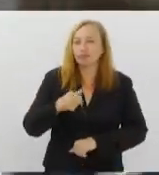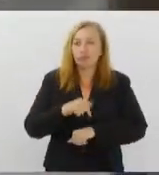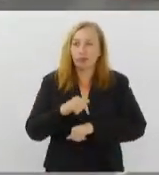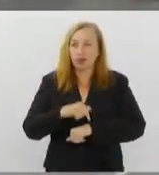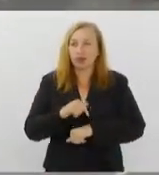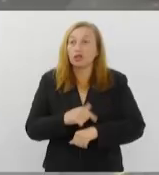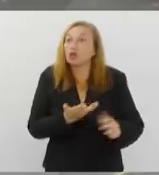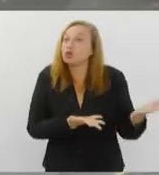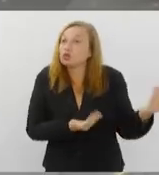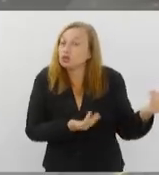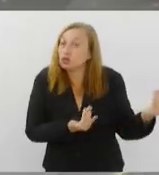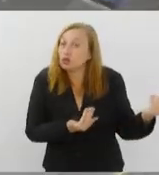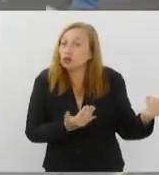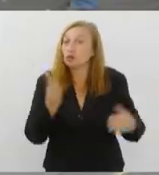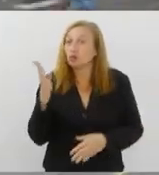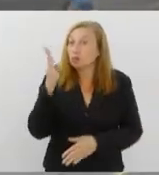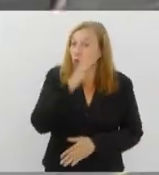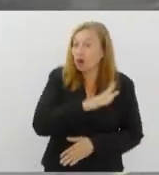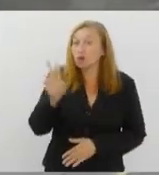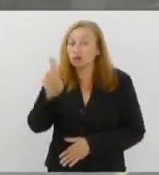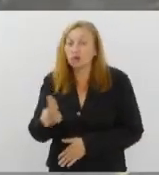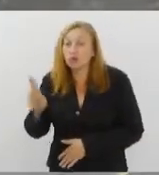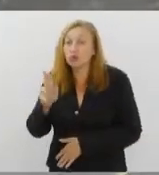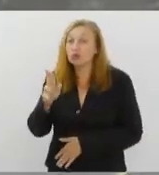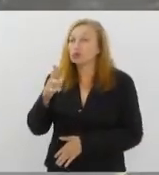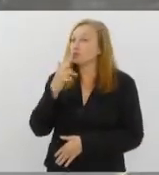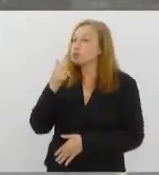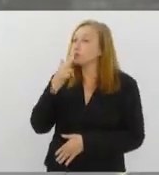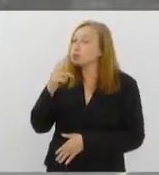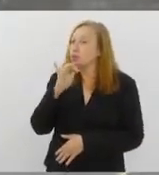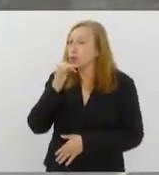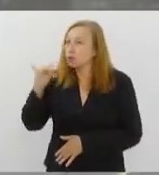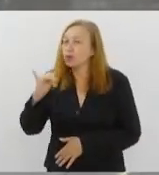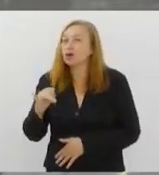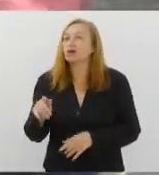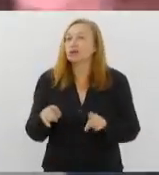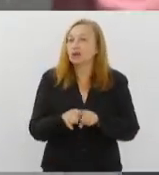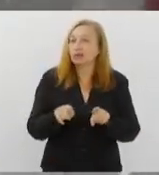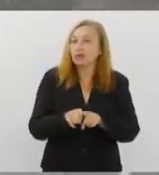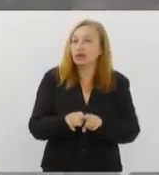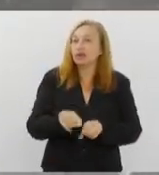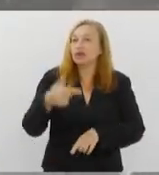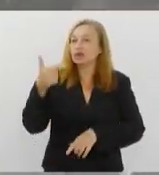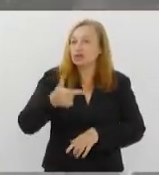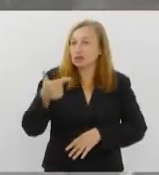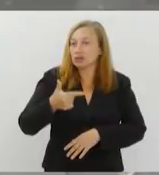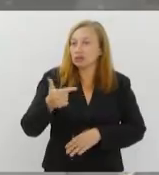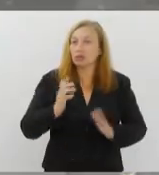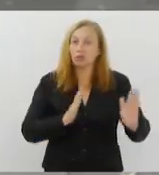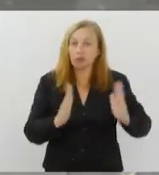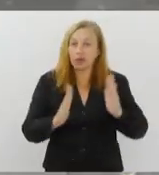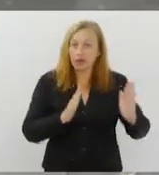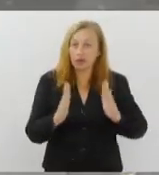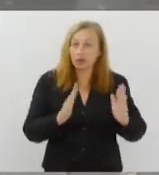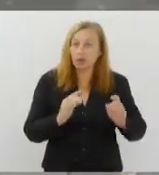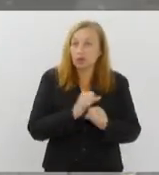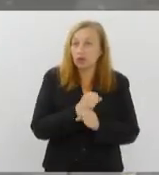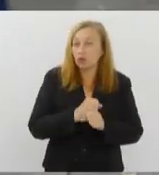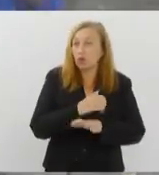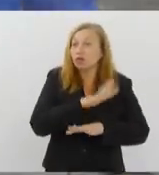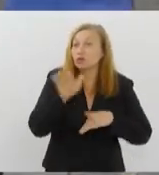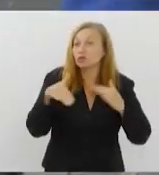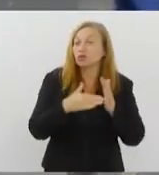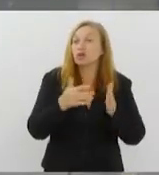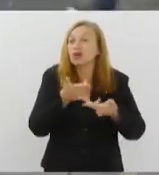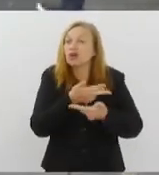dos malefícios do uso do vape e, num segundo momento, ao longo do segundo semestre e ao ano que vem todo, nós vamos fazer